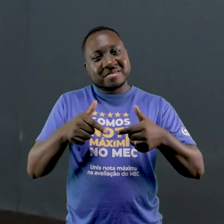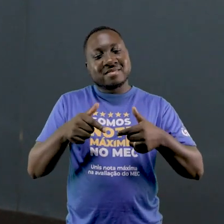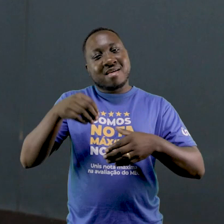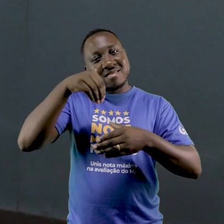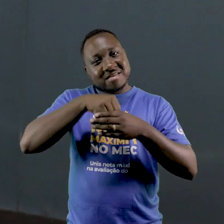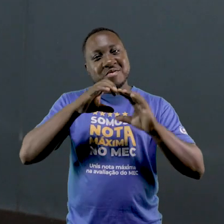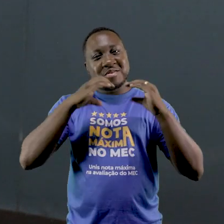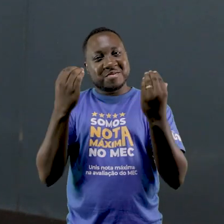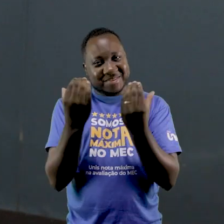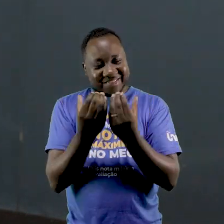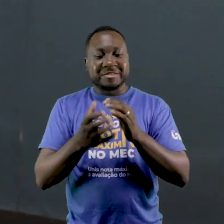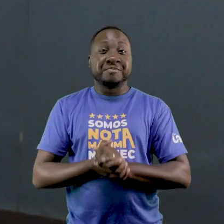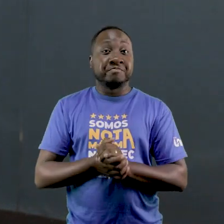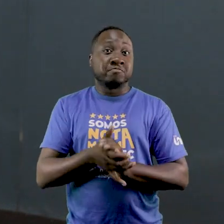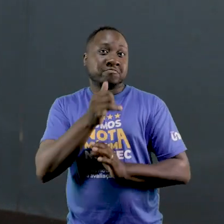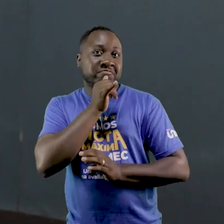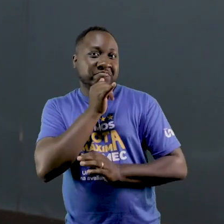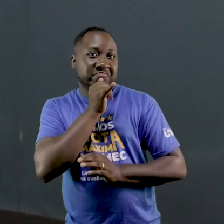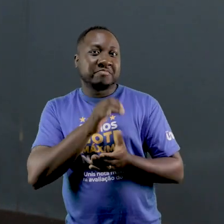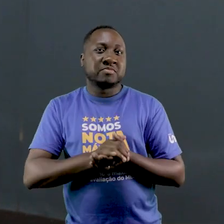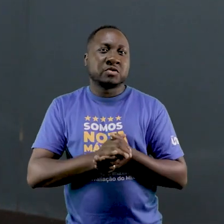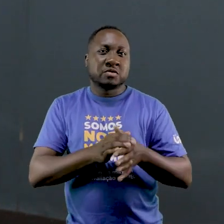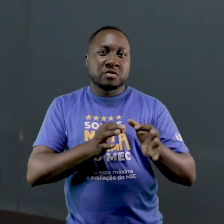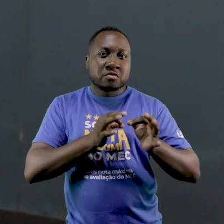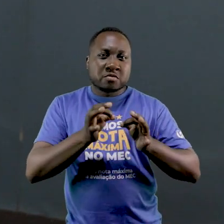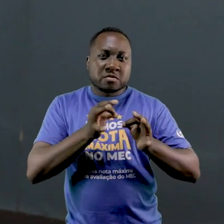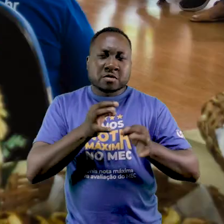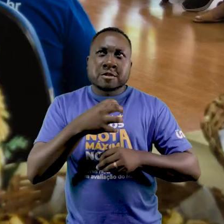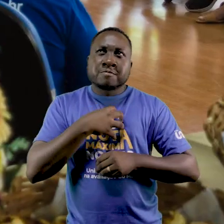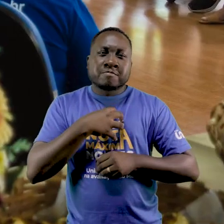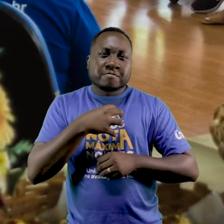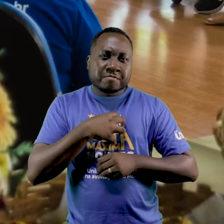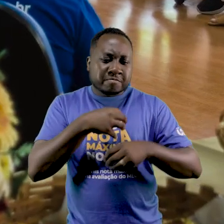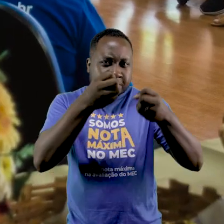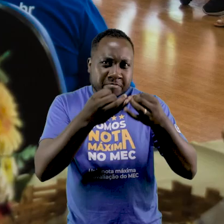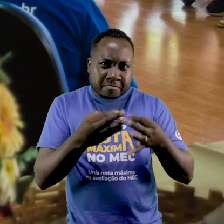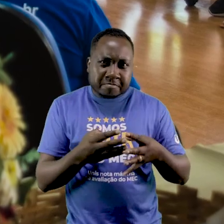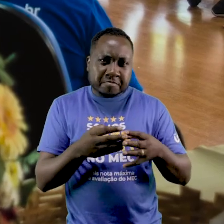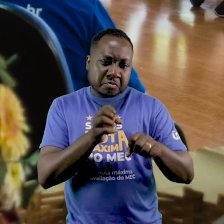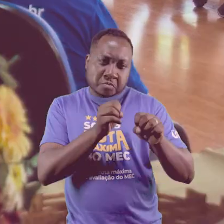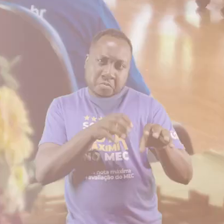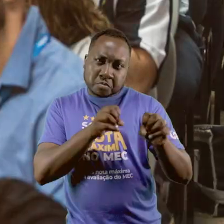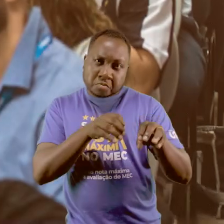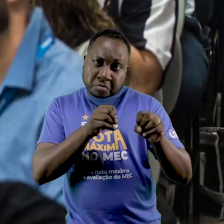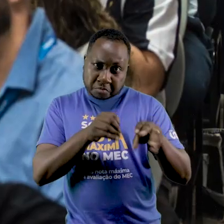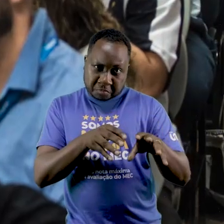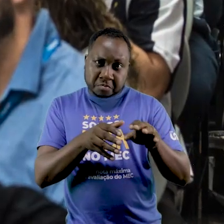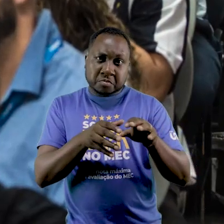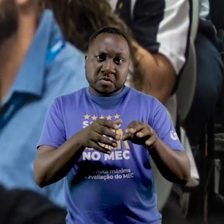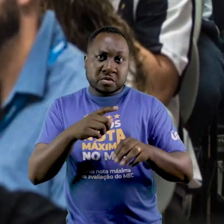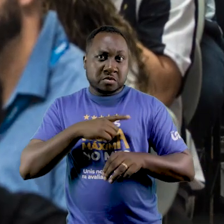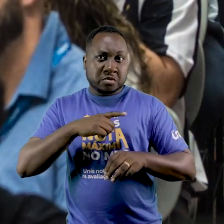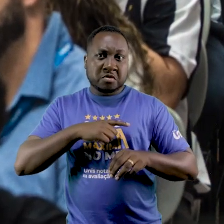em nossa comunidade acadêmica. Como por exemplo, os programas de sensibilização e capacitação que